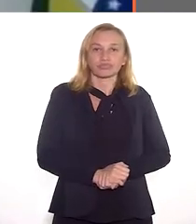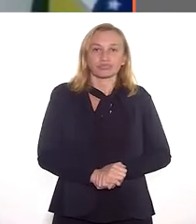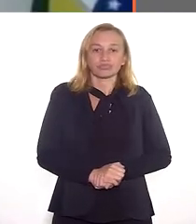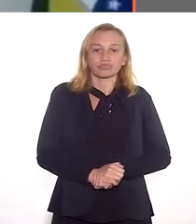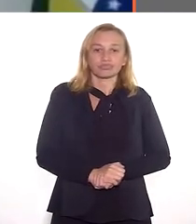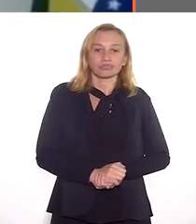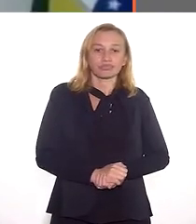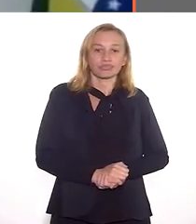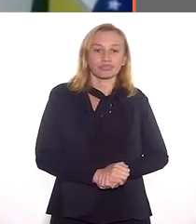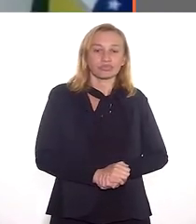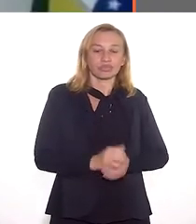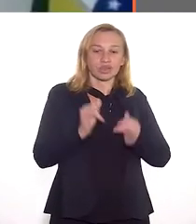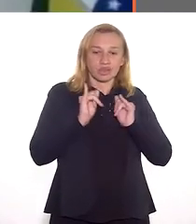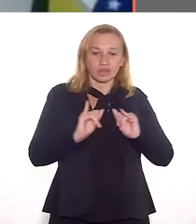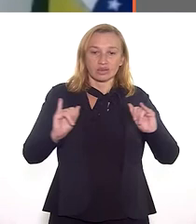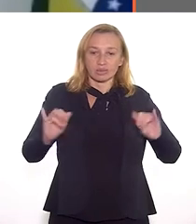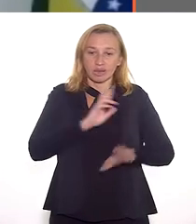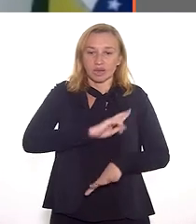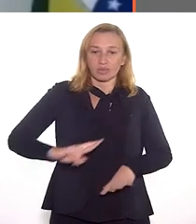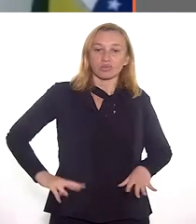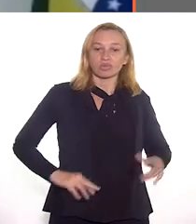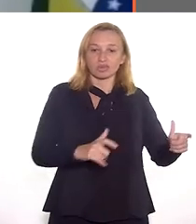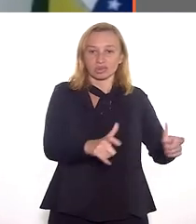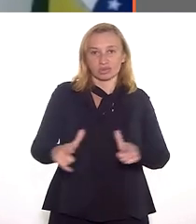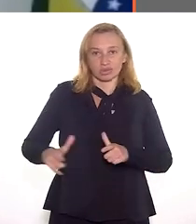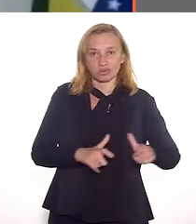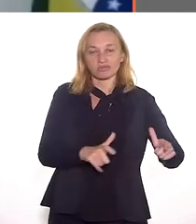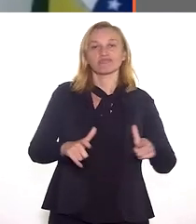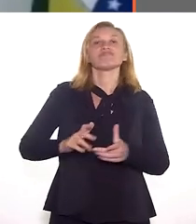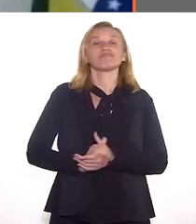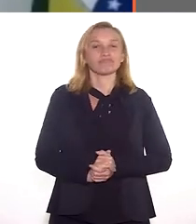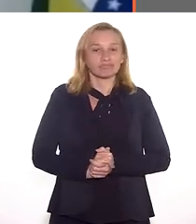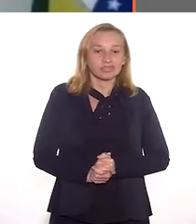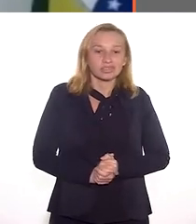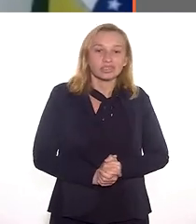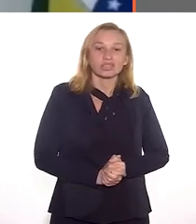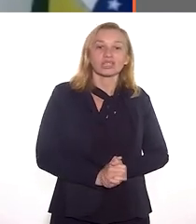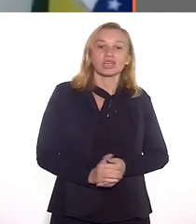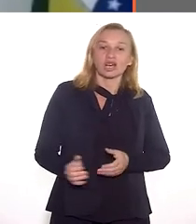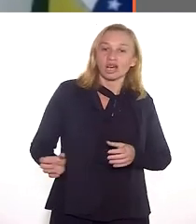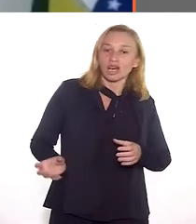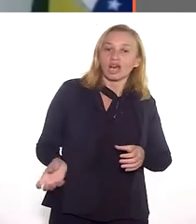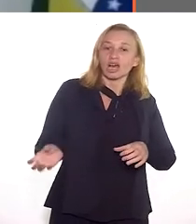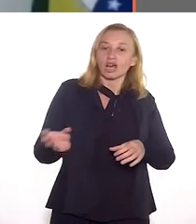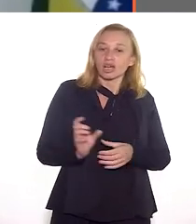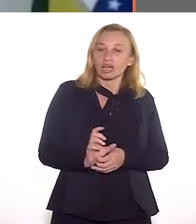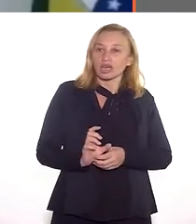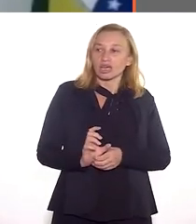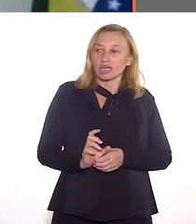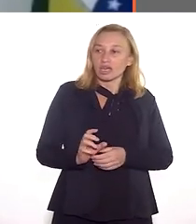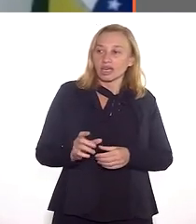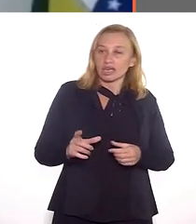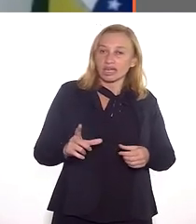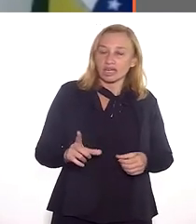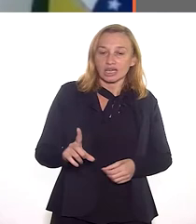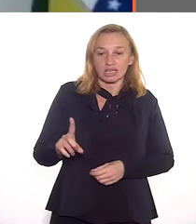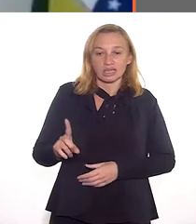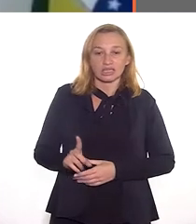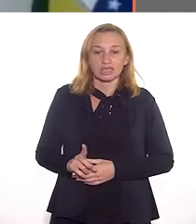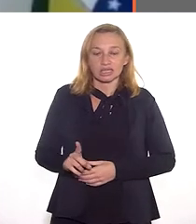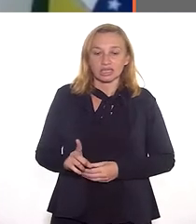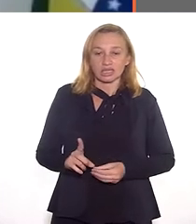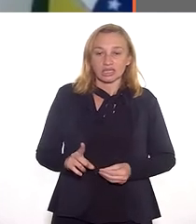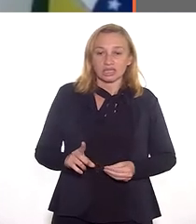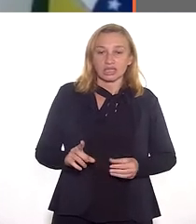é proclamar a República nesses lugares, é promulgar novamente a Constituição nesses lugares, é